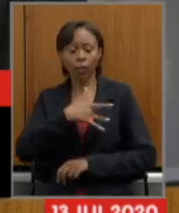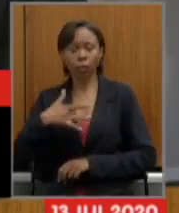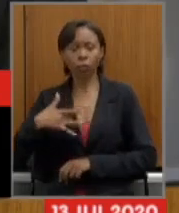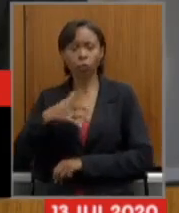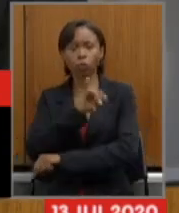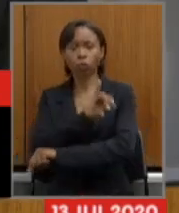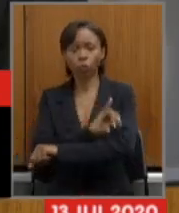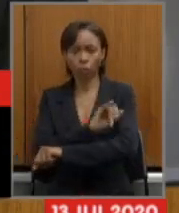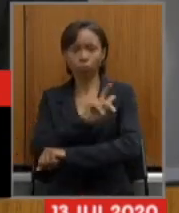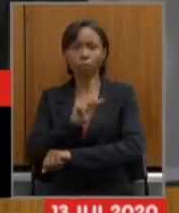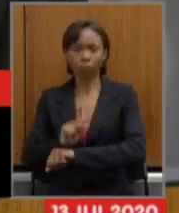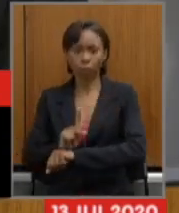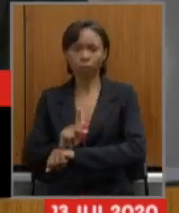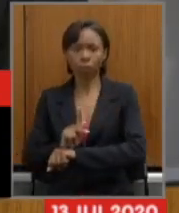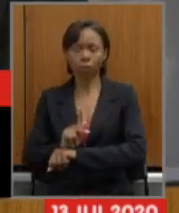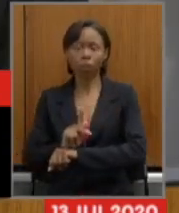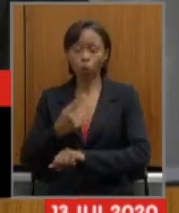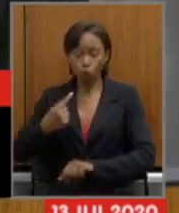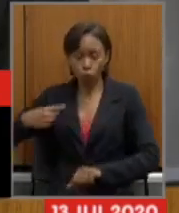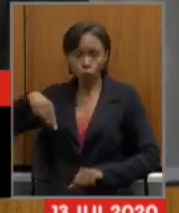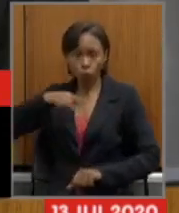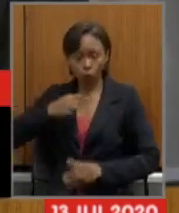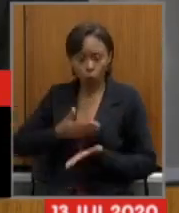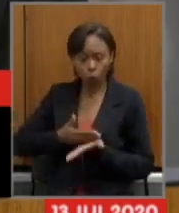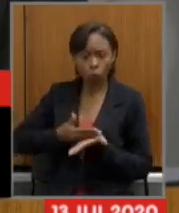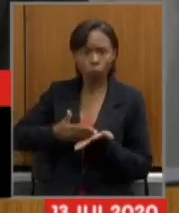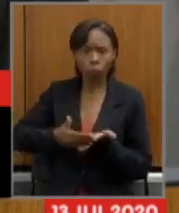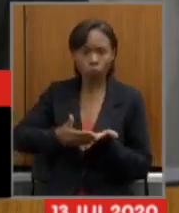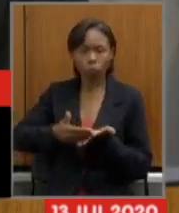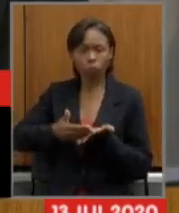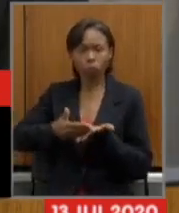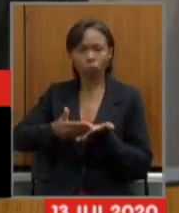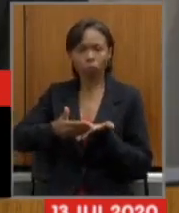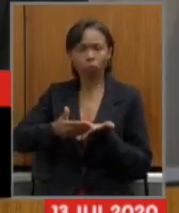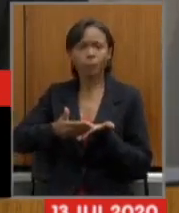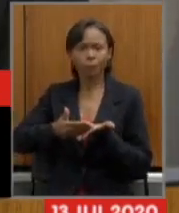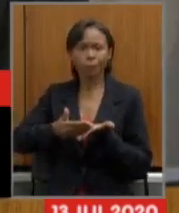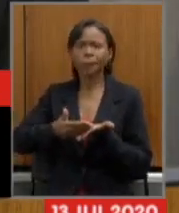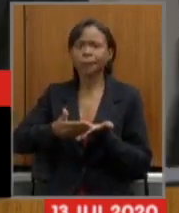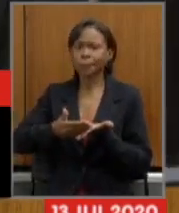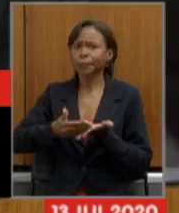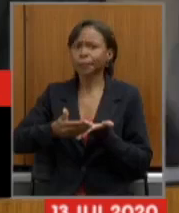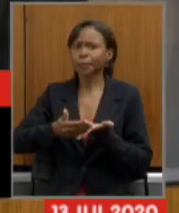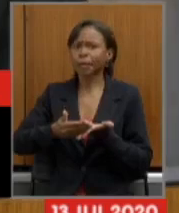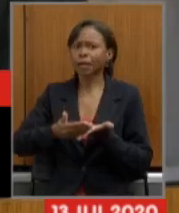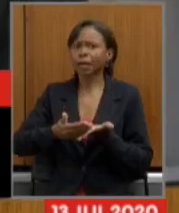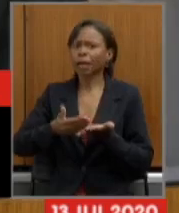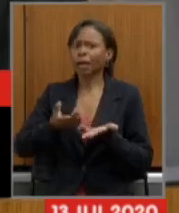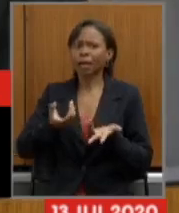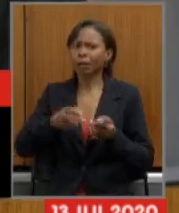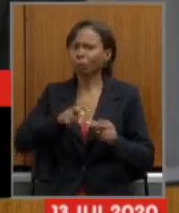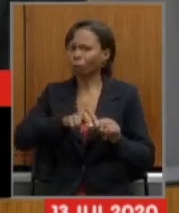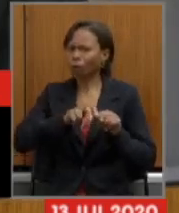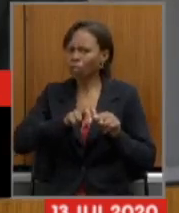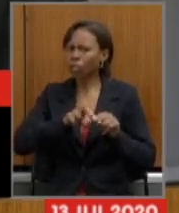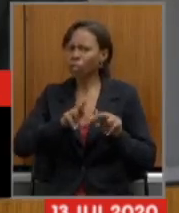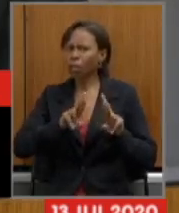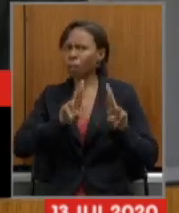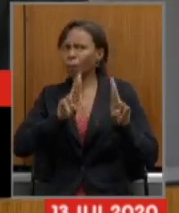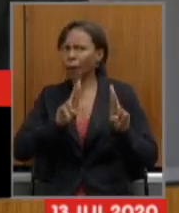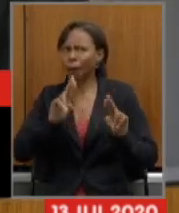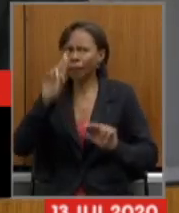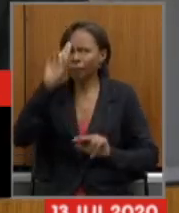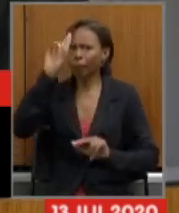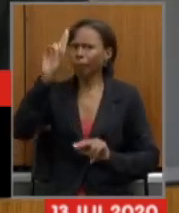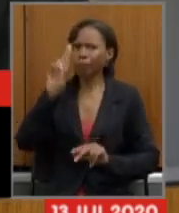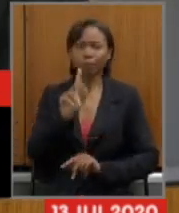quando assumimos realmente e aquilo não é uma questão de autarquia e eu quero dizer que isso